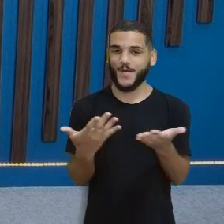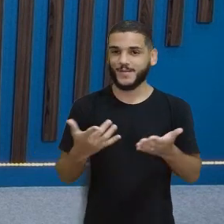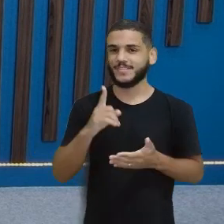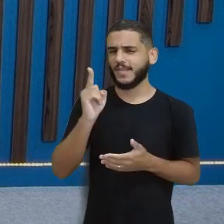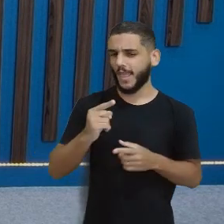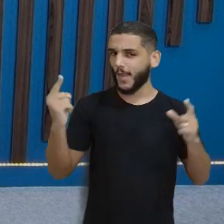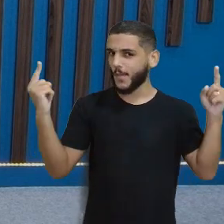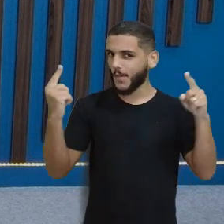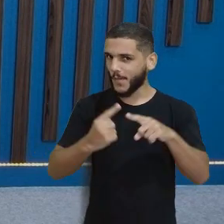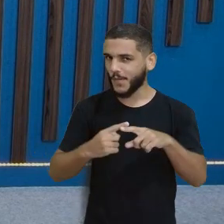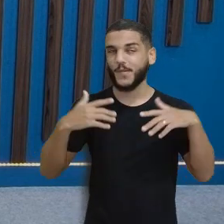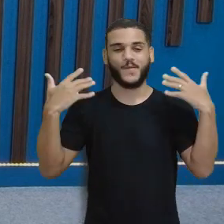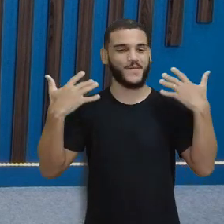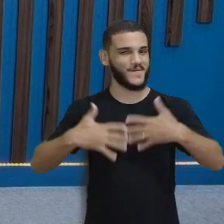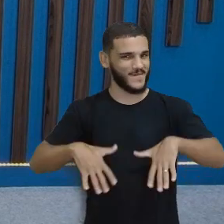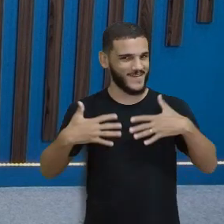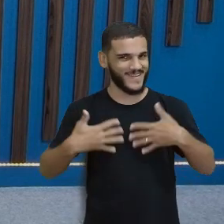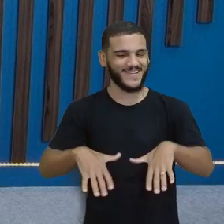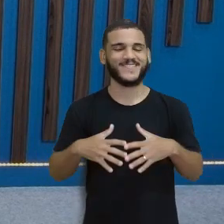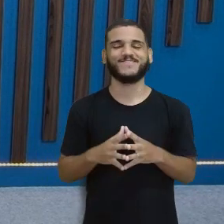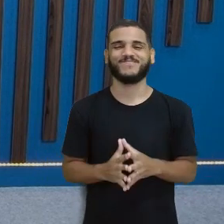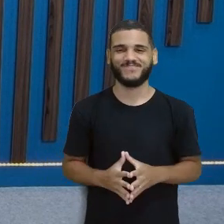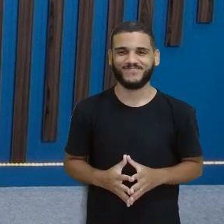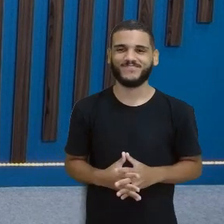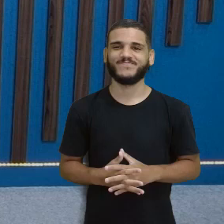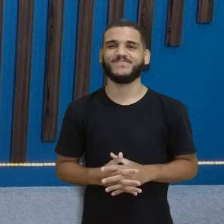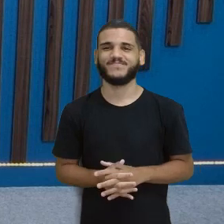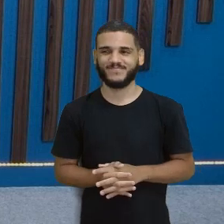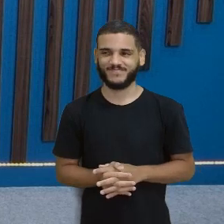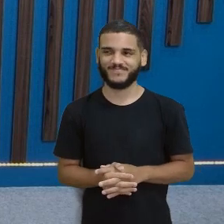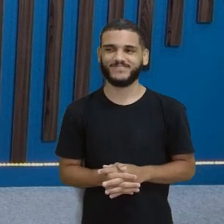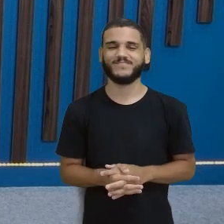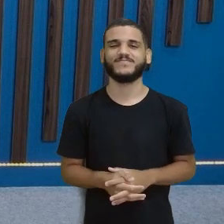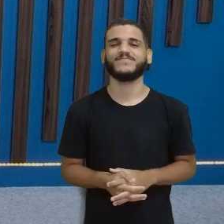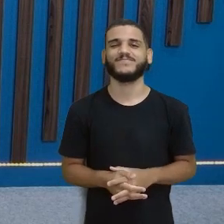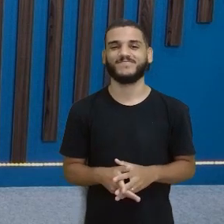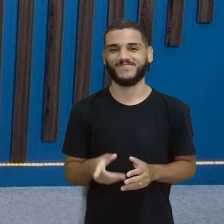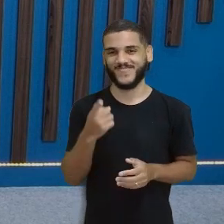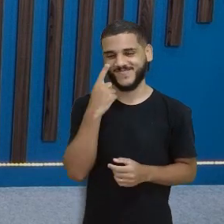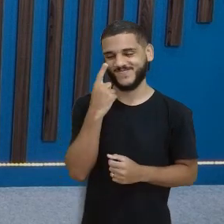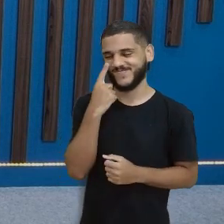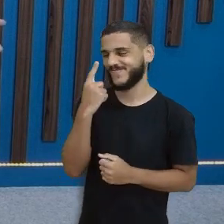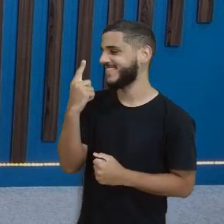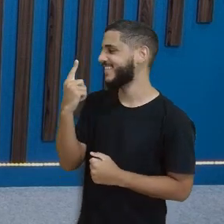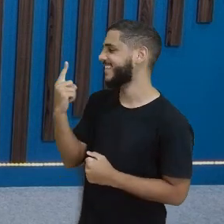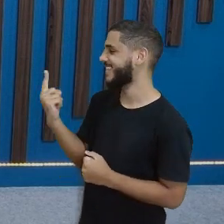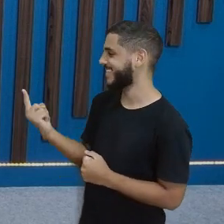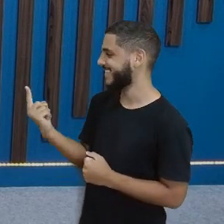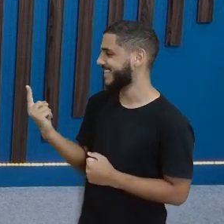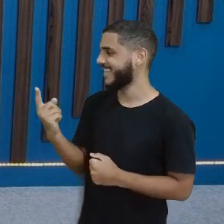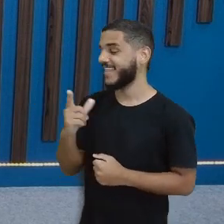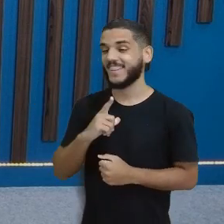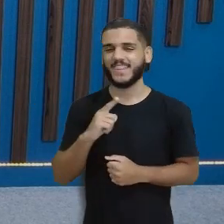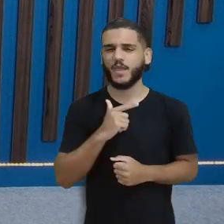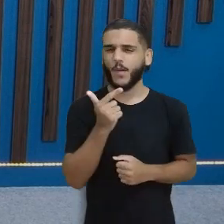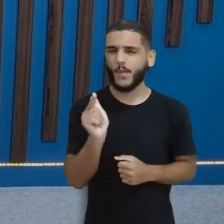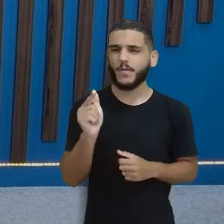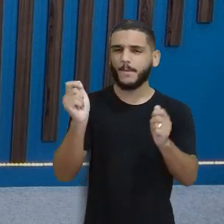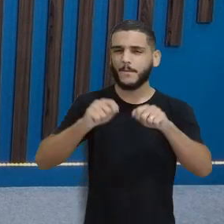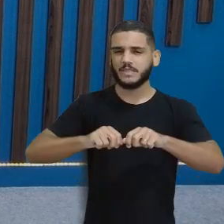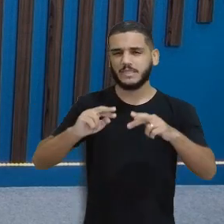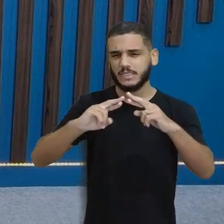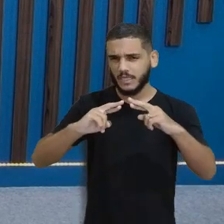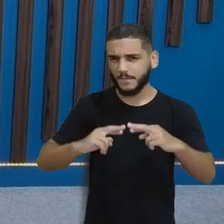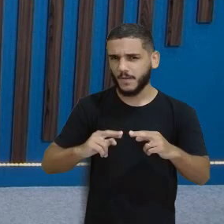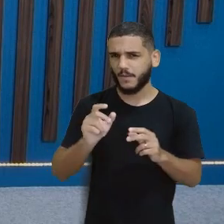isso? Então, seleção, emoção e coração Olha aí Tem mais alguma que também pode rimar